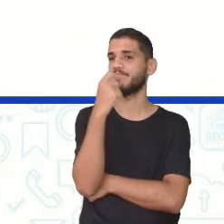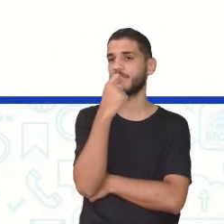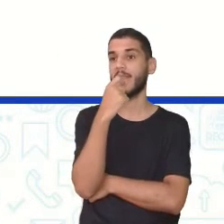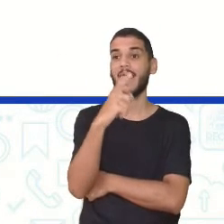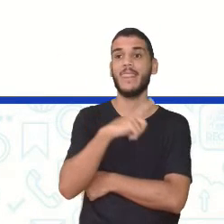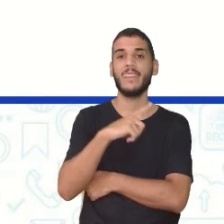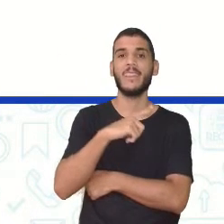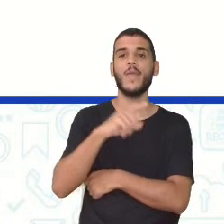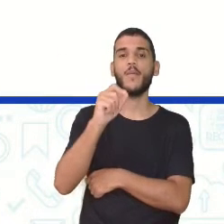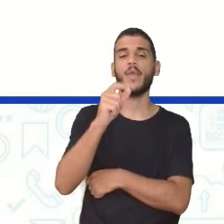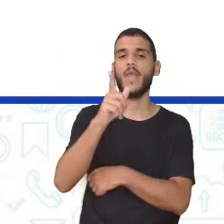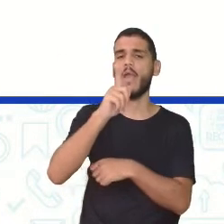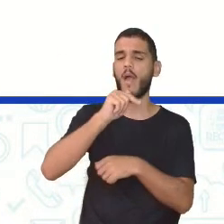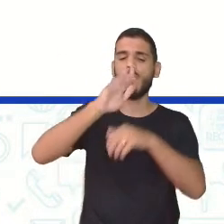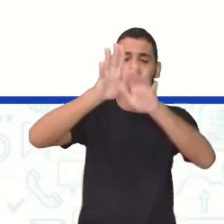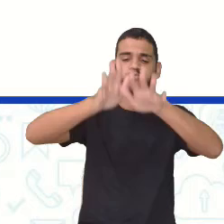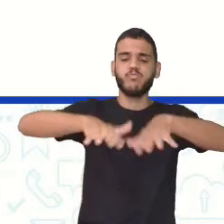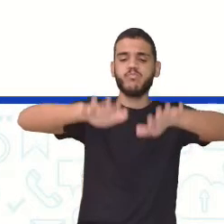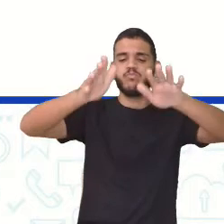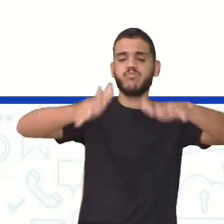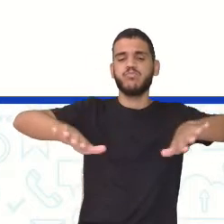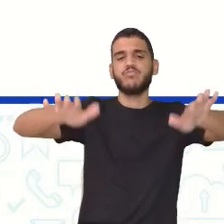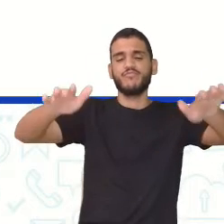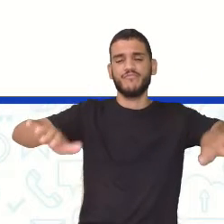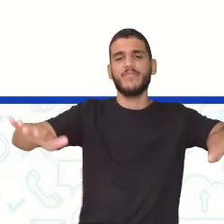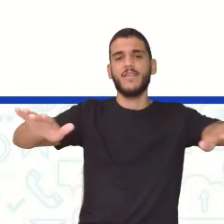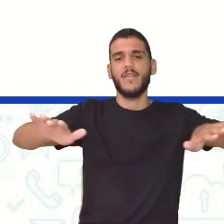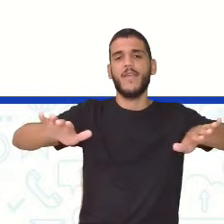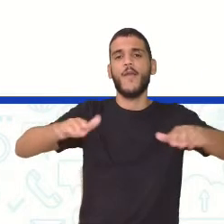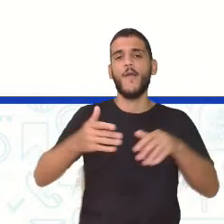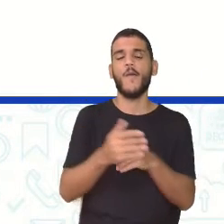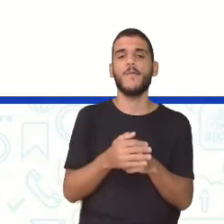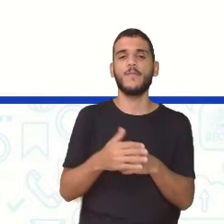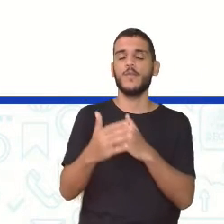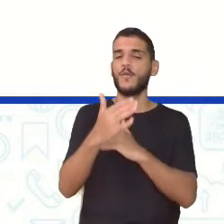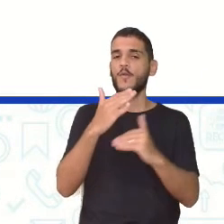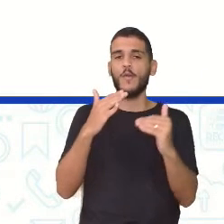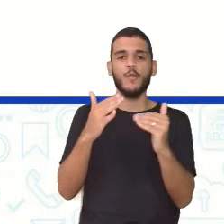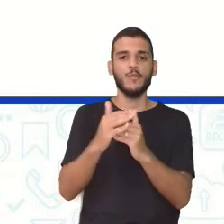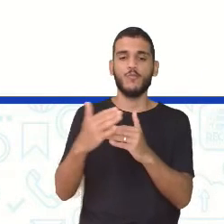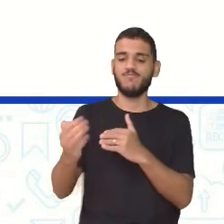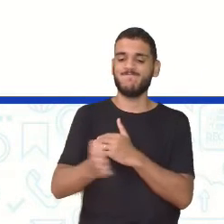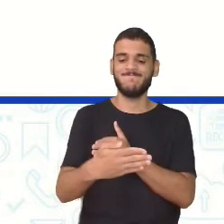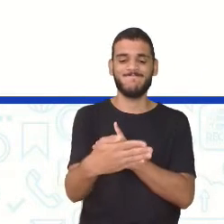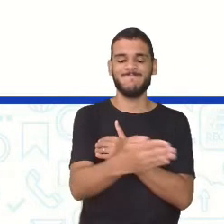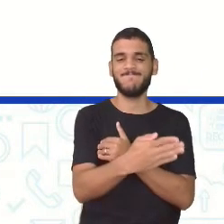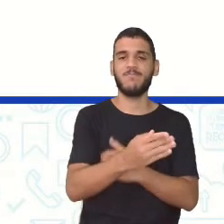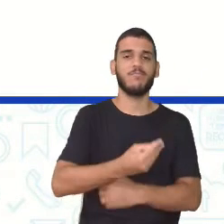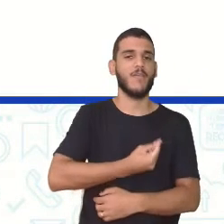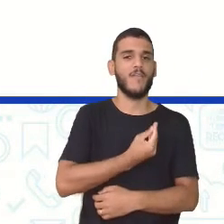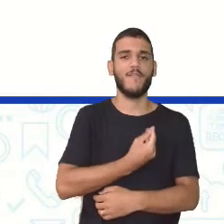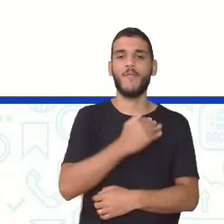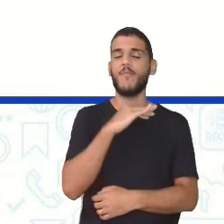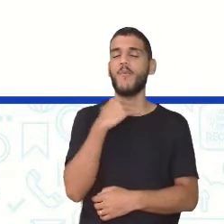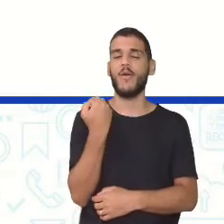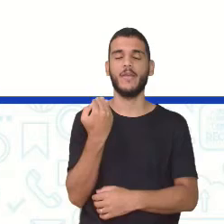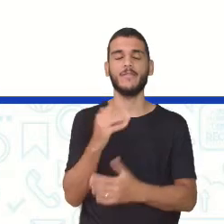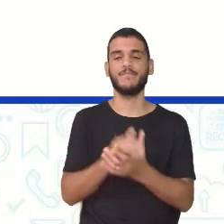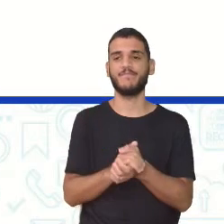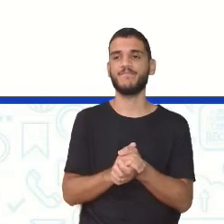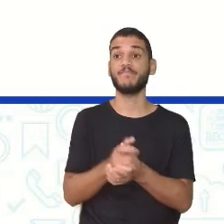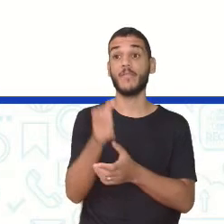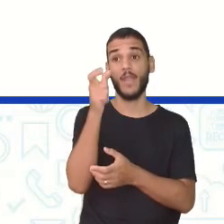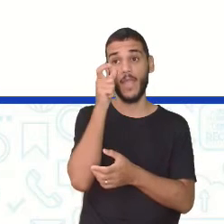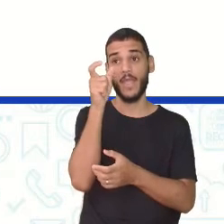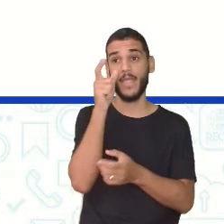oceano ali, a gente vendo a vida marinha se acabando, Se esvaindo, né? É, morrendo. E uma coisa bem interessante